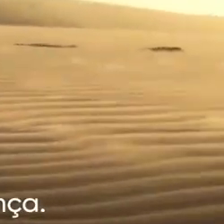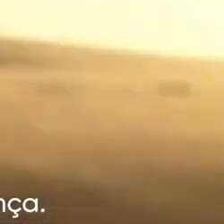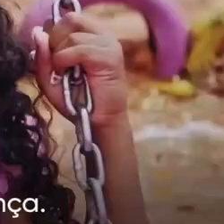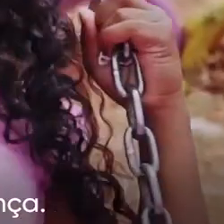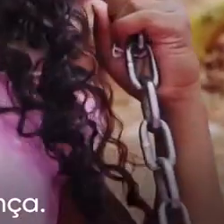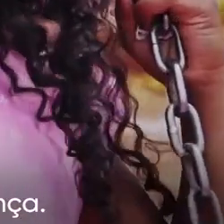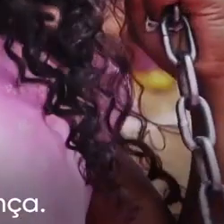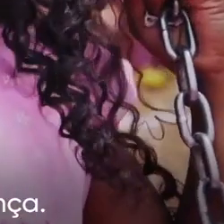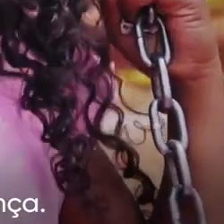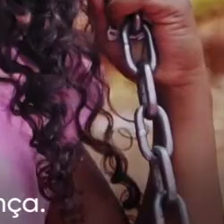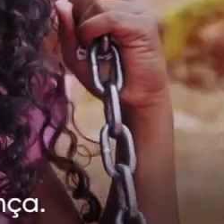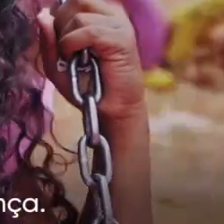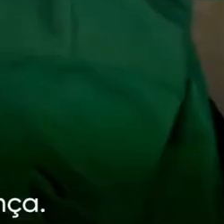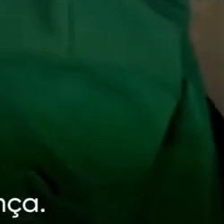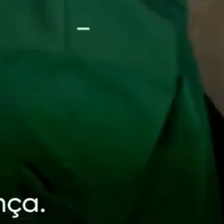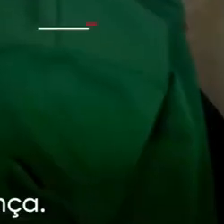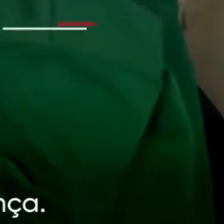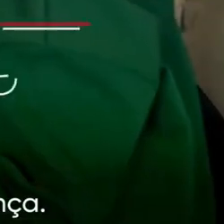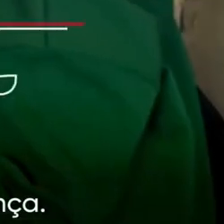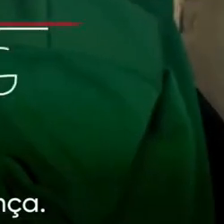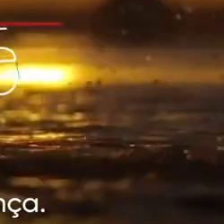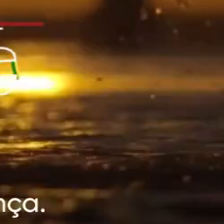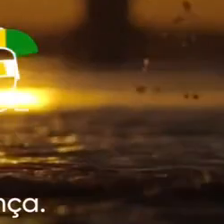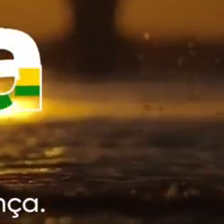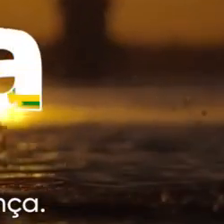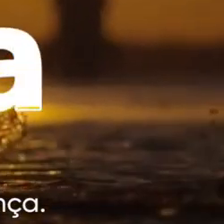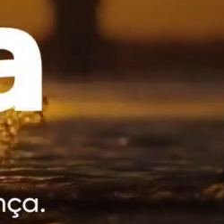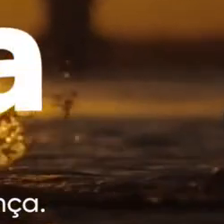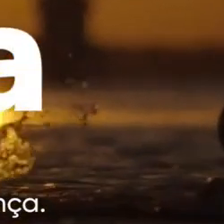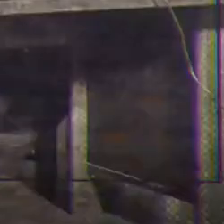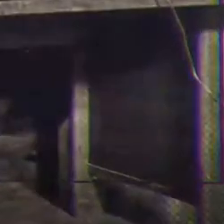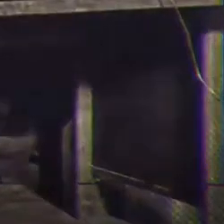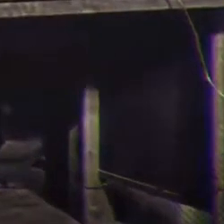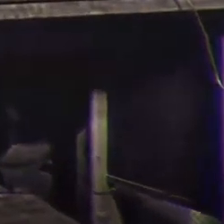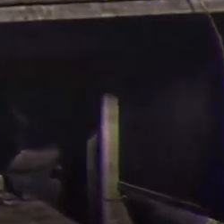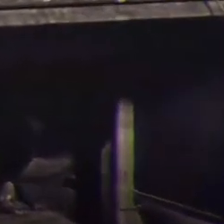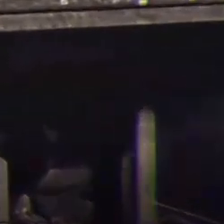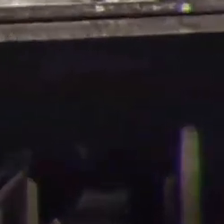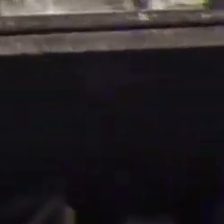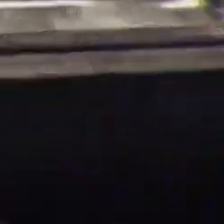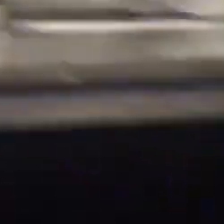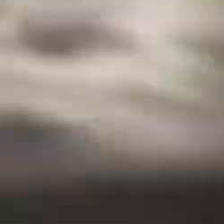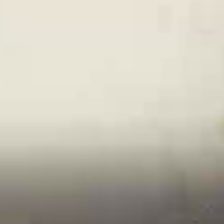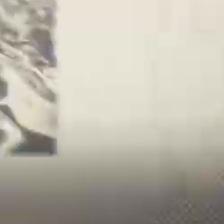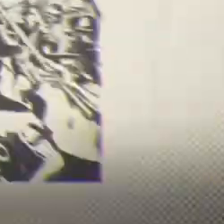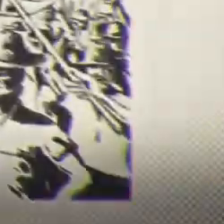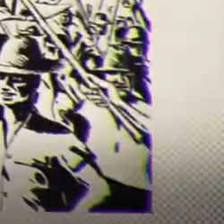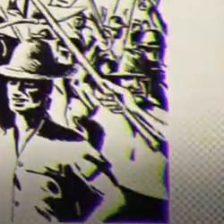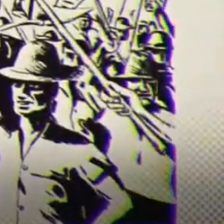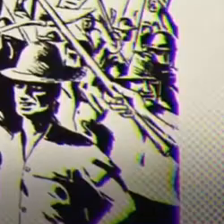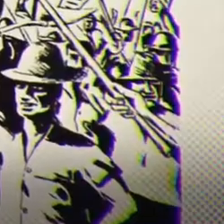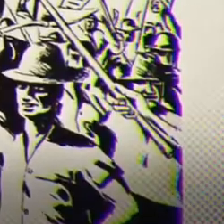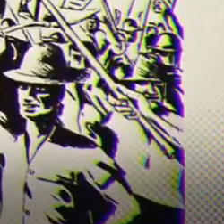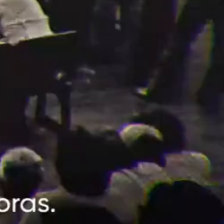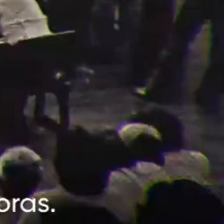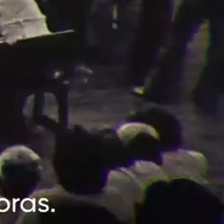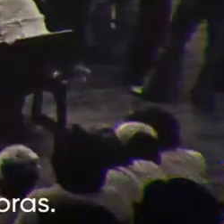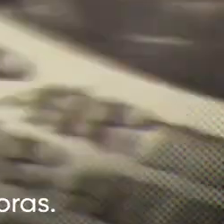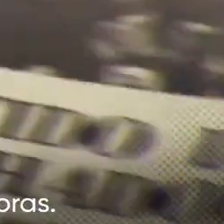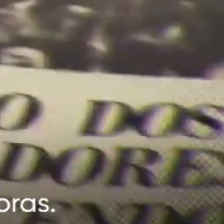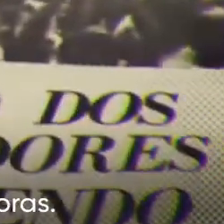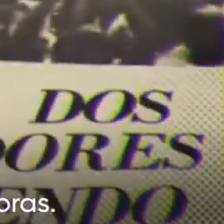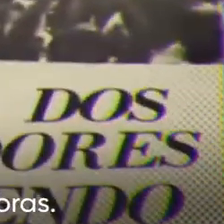brasileiro e toda brasileira tem direito à esperança. Foi em nome desses direitos que há 41 anos